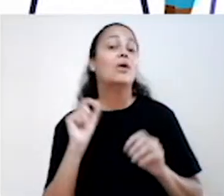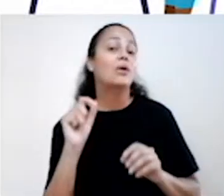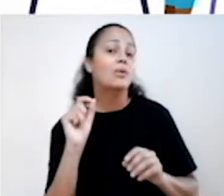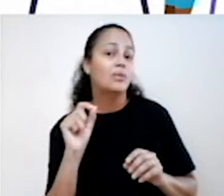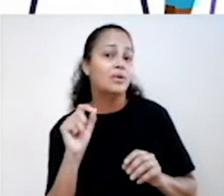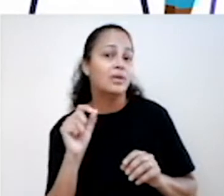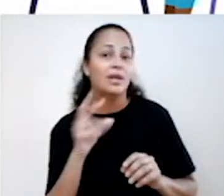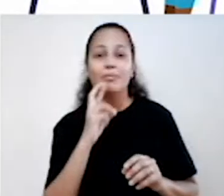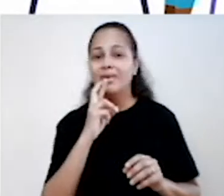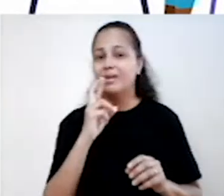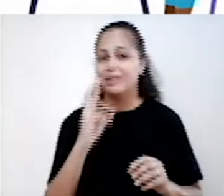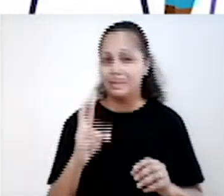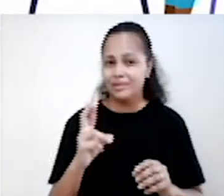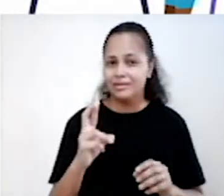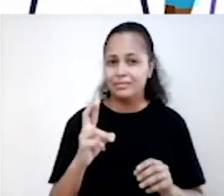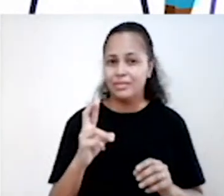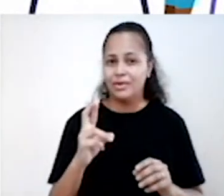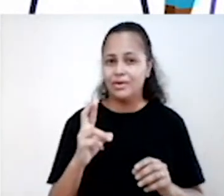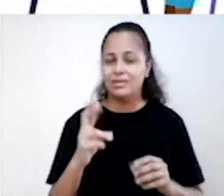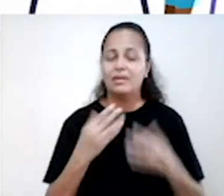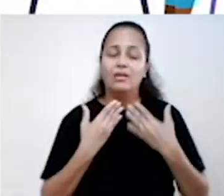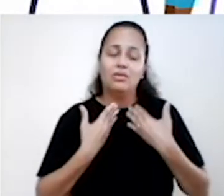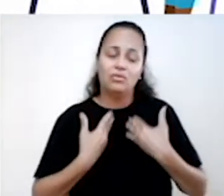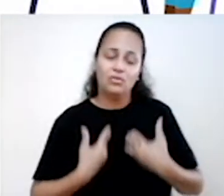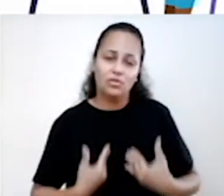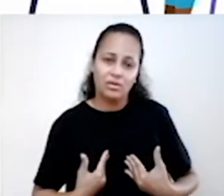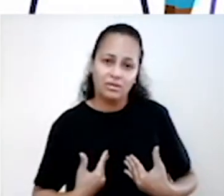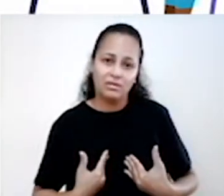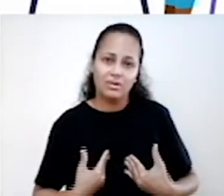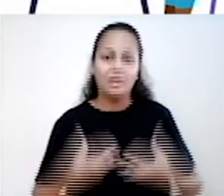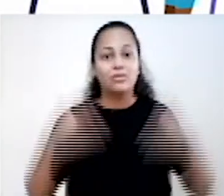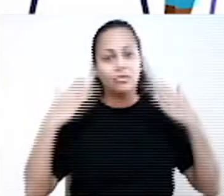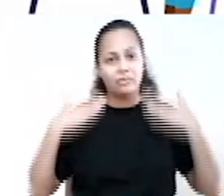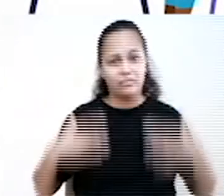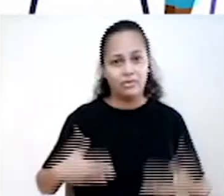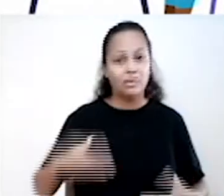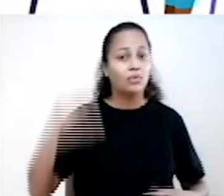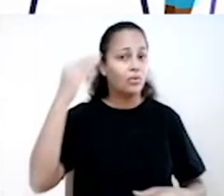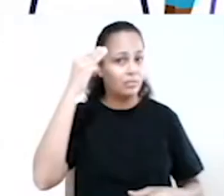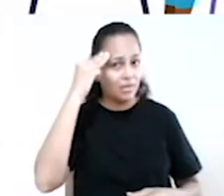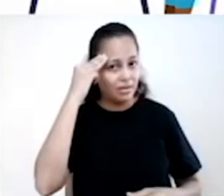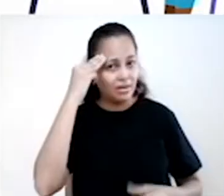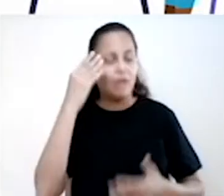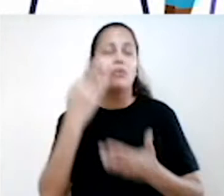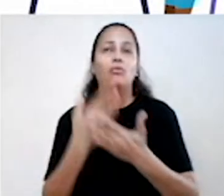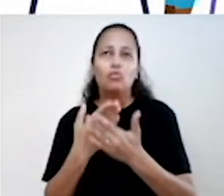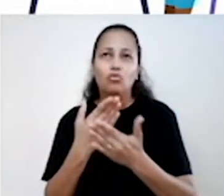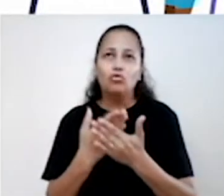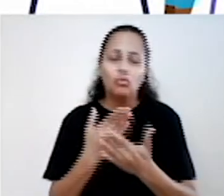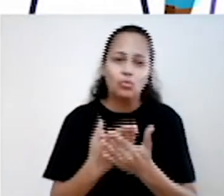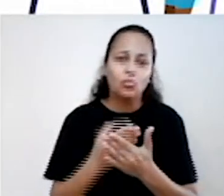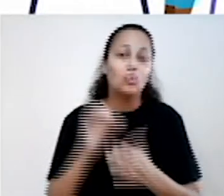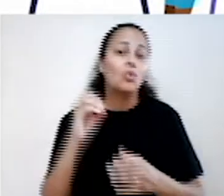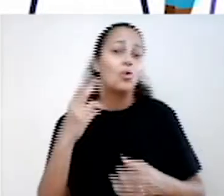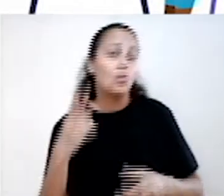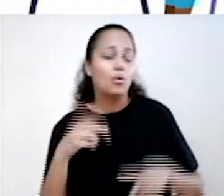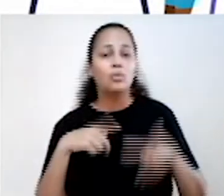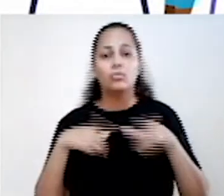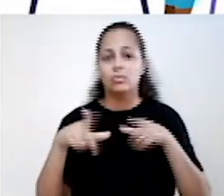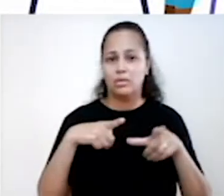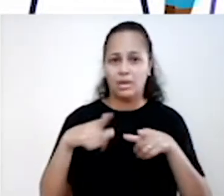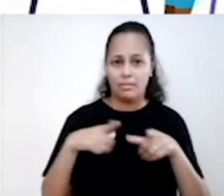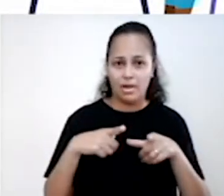resposta de exaustão física e mental a estressores relacionados ao estudo ou trabalho. Este processo é